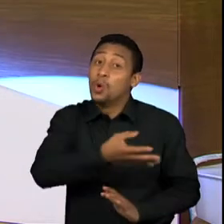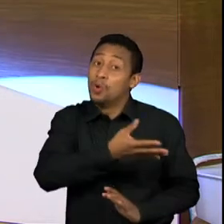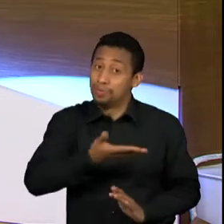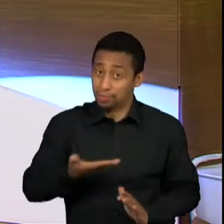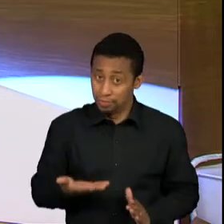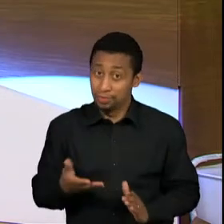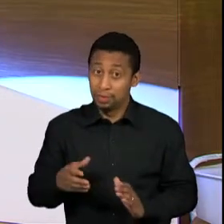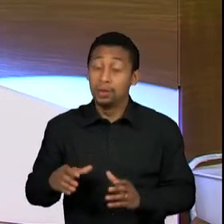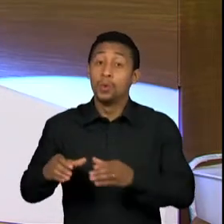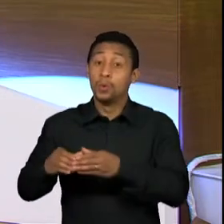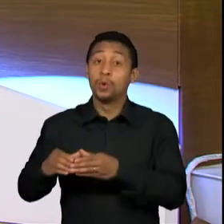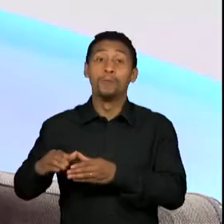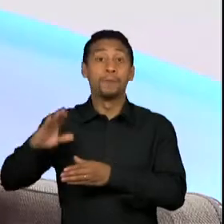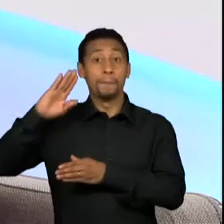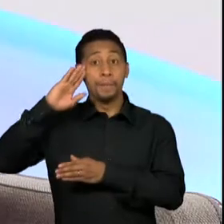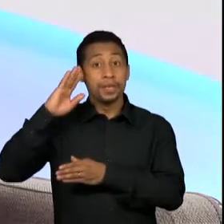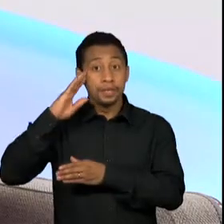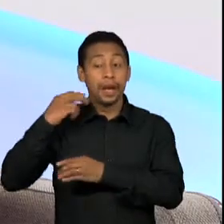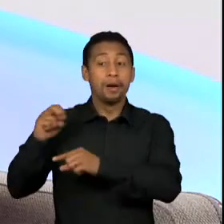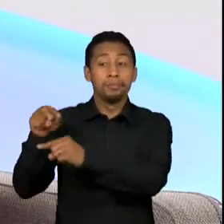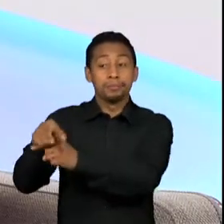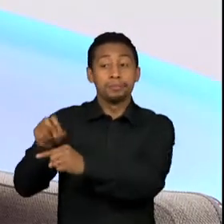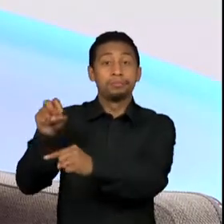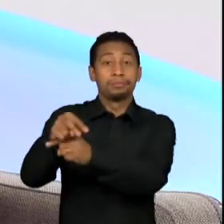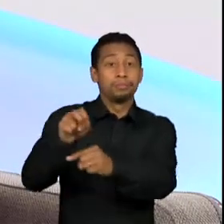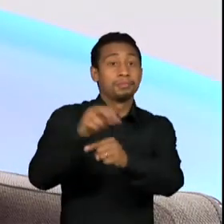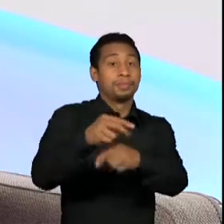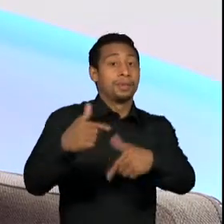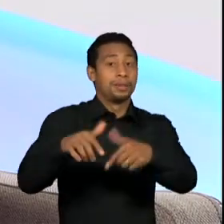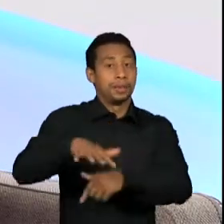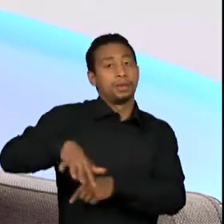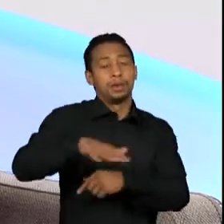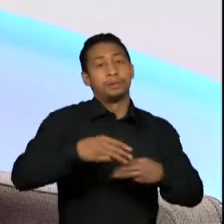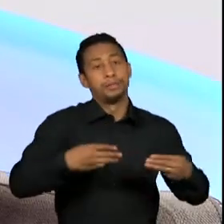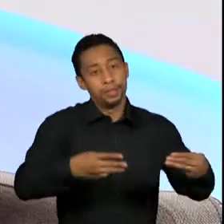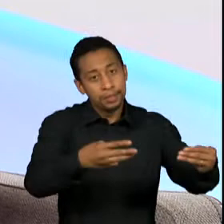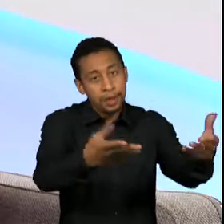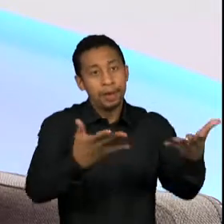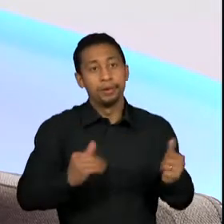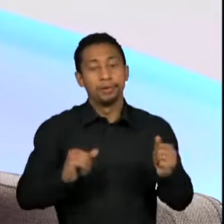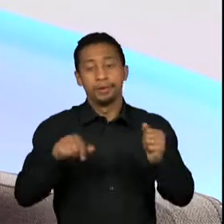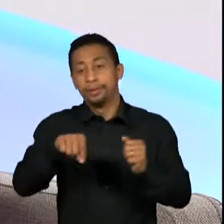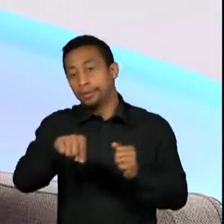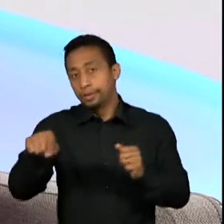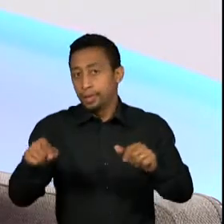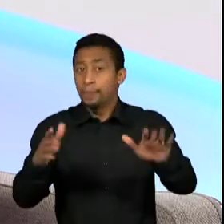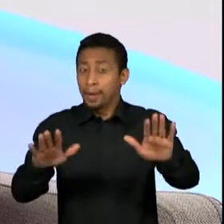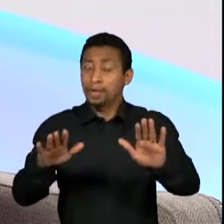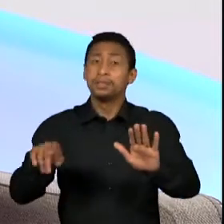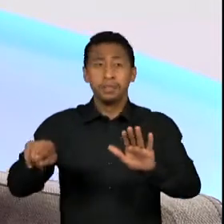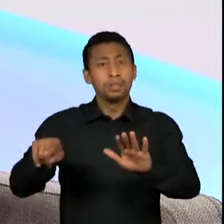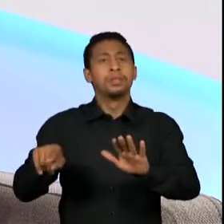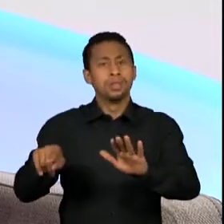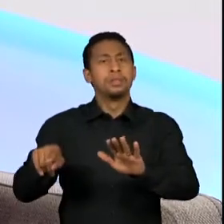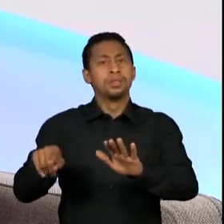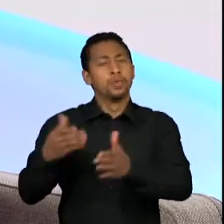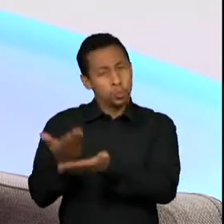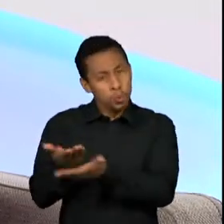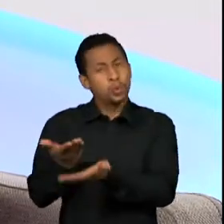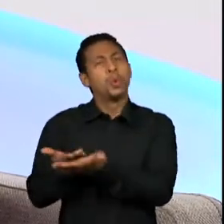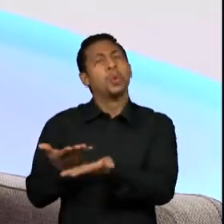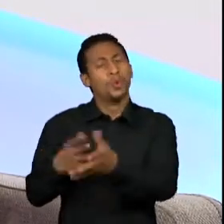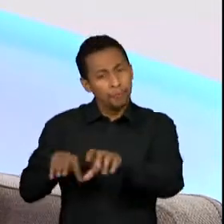militares ocupando, ocupando, mas também a gente tem que pensar que são pessoas que têm as suas qualificações, né? Eu observo muito